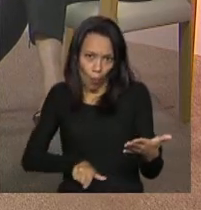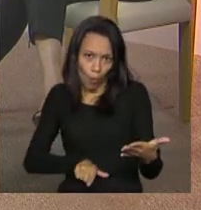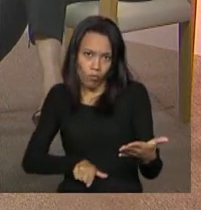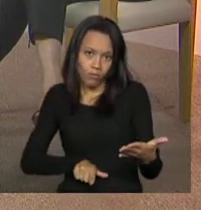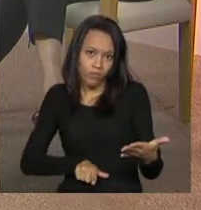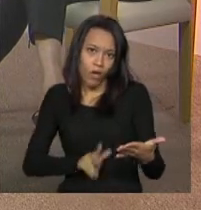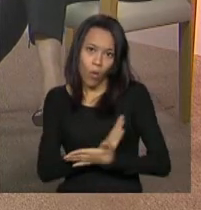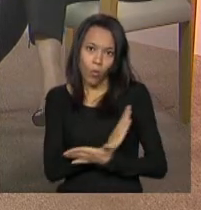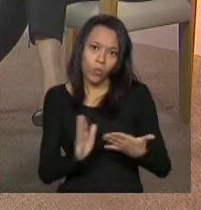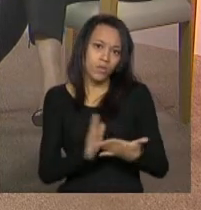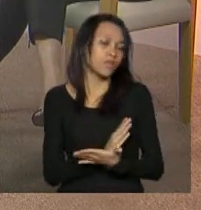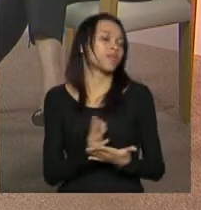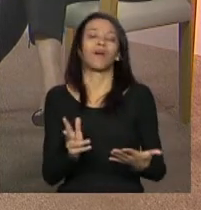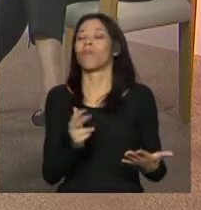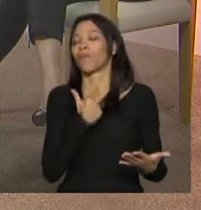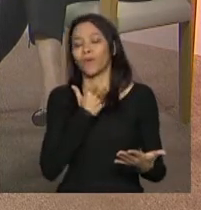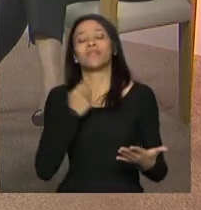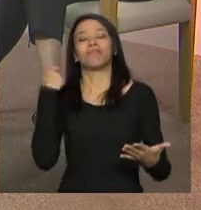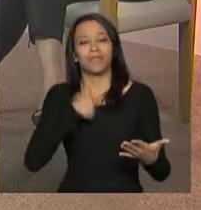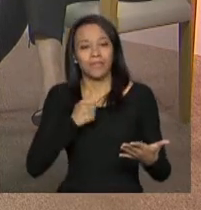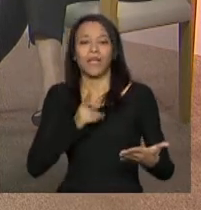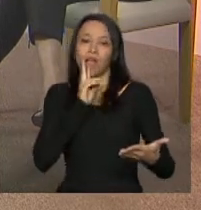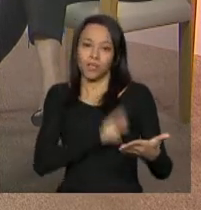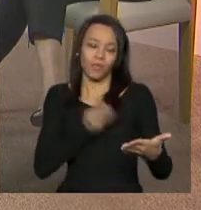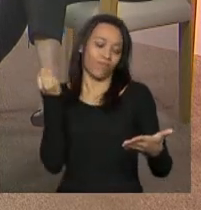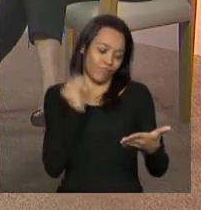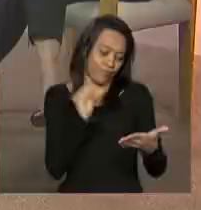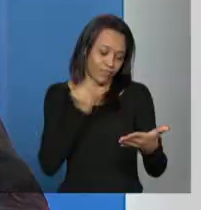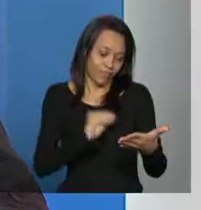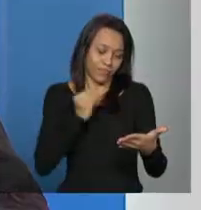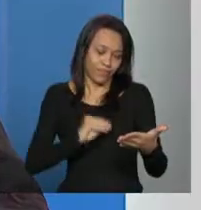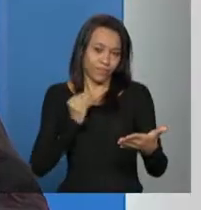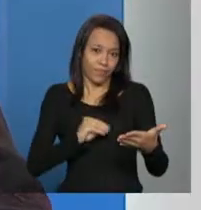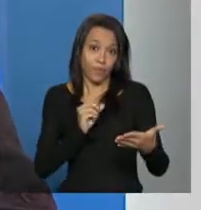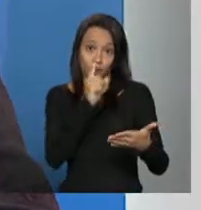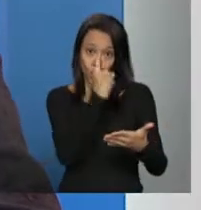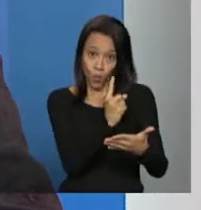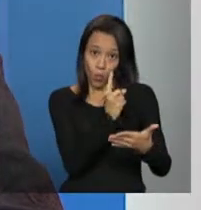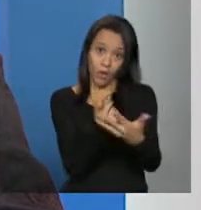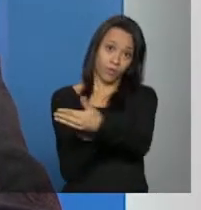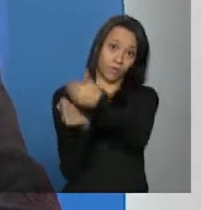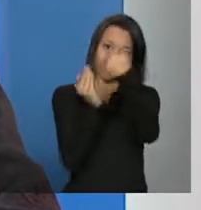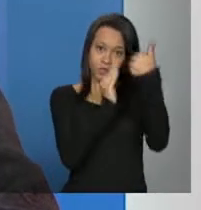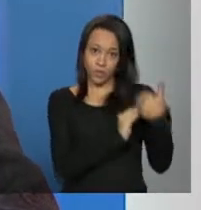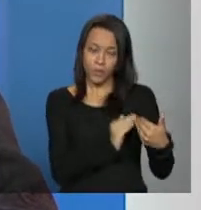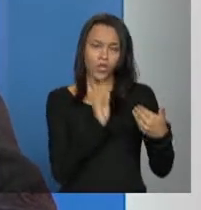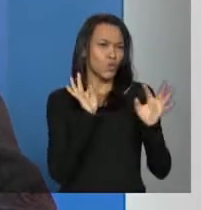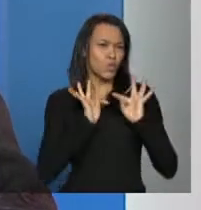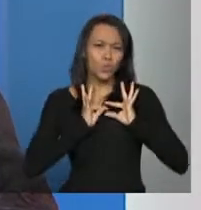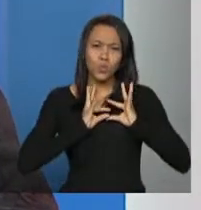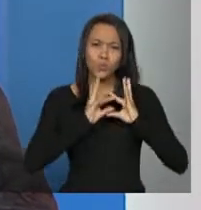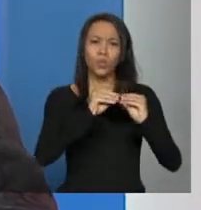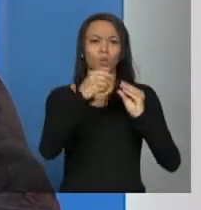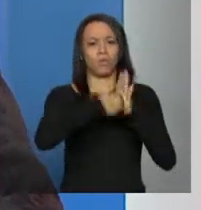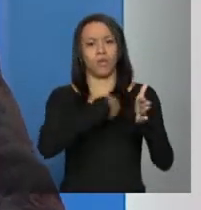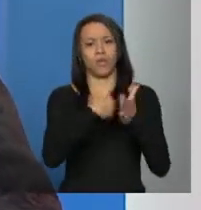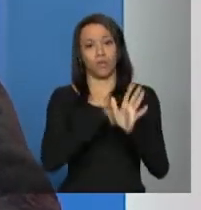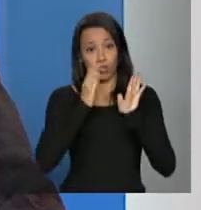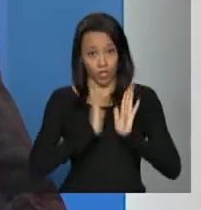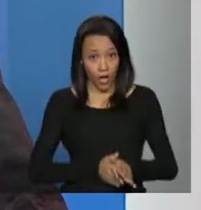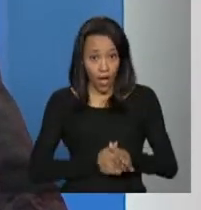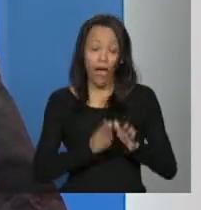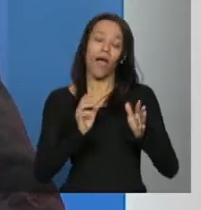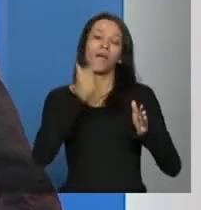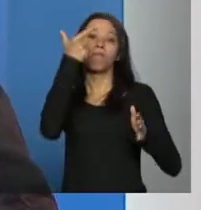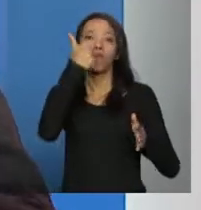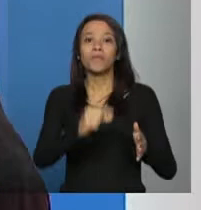o sistema ele trabalha em sessões cada sessão só é salva se forem respondidas todas as questões então nesse